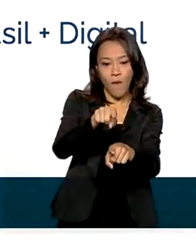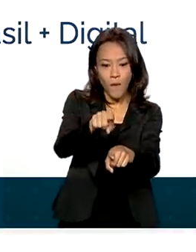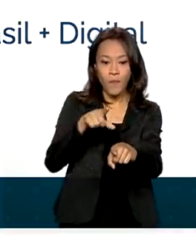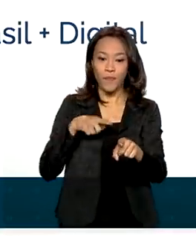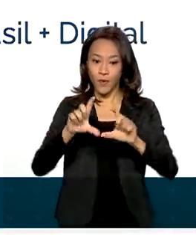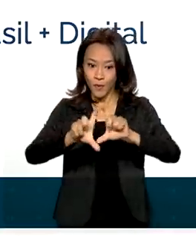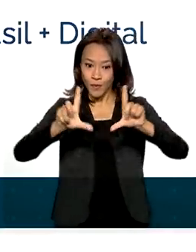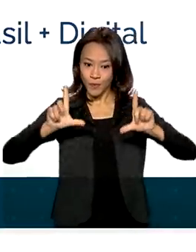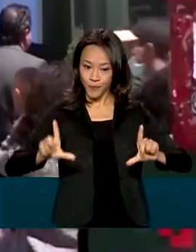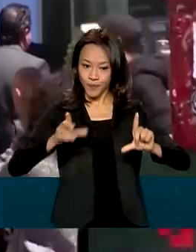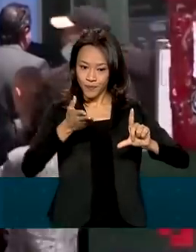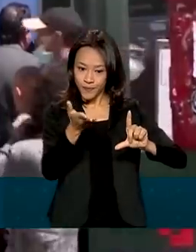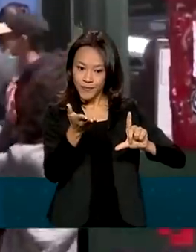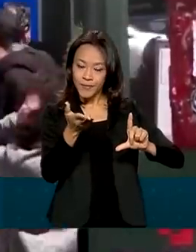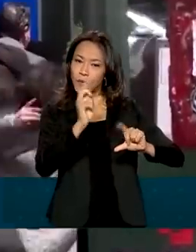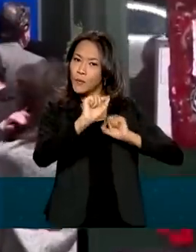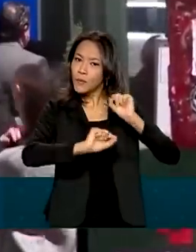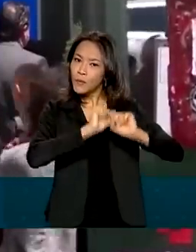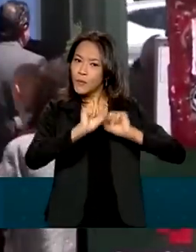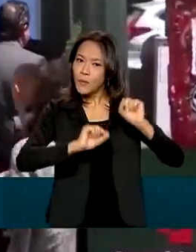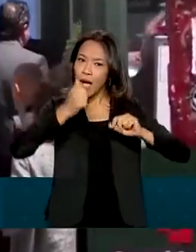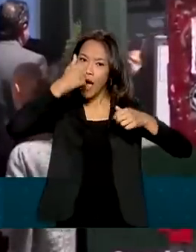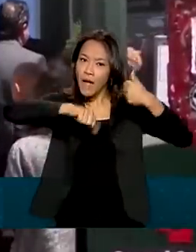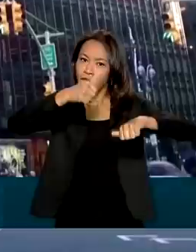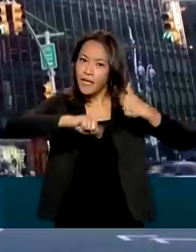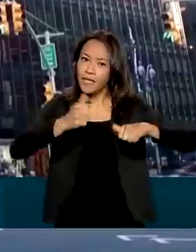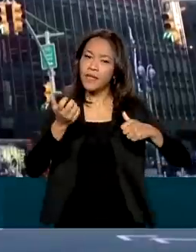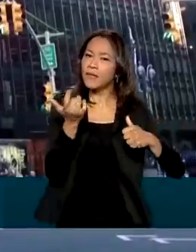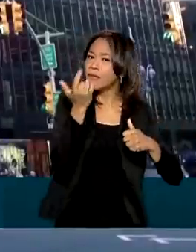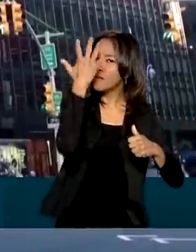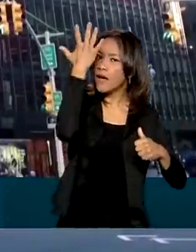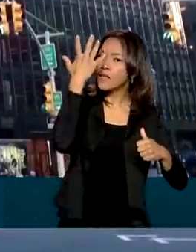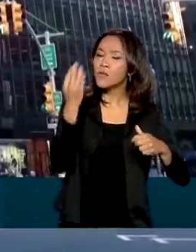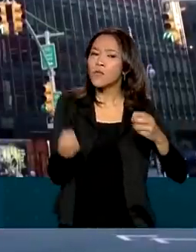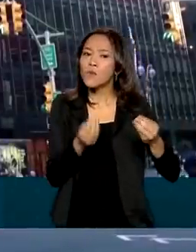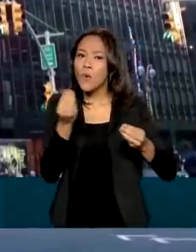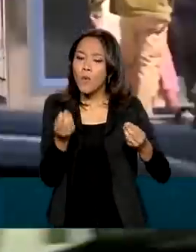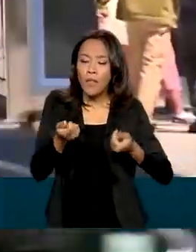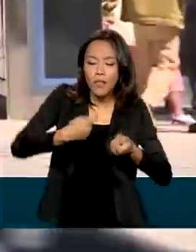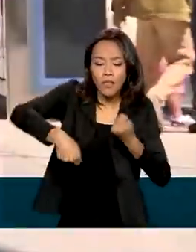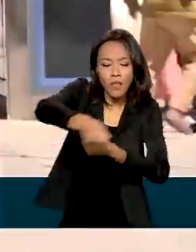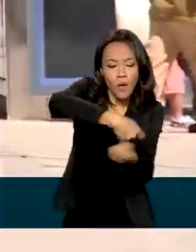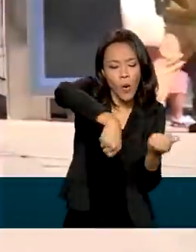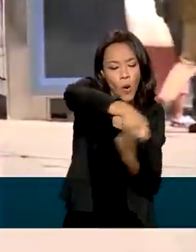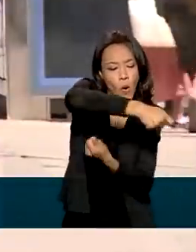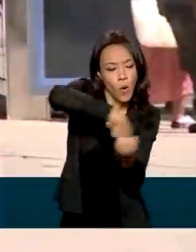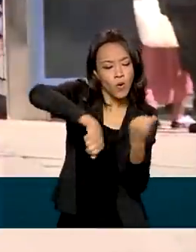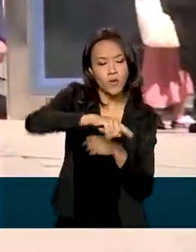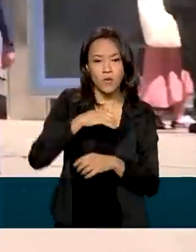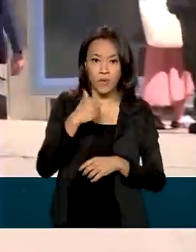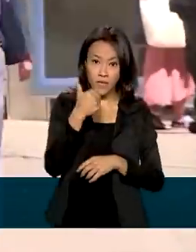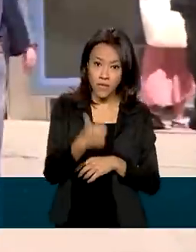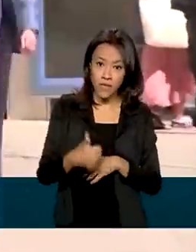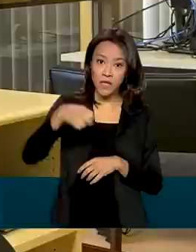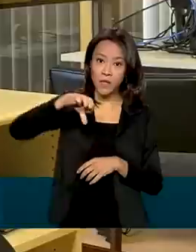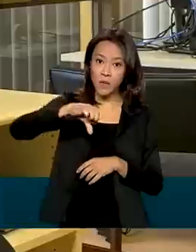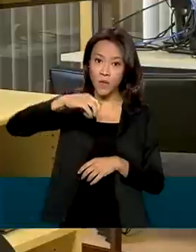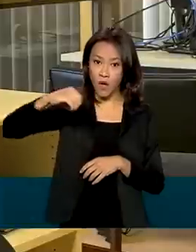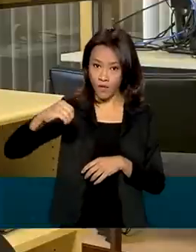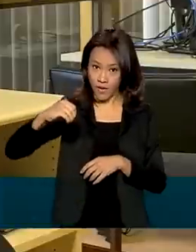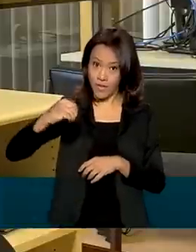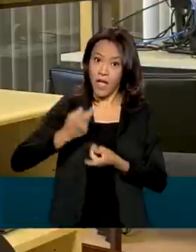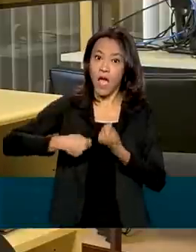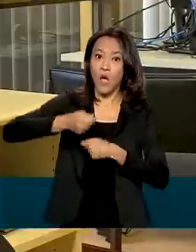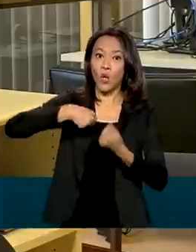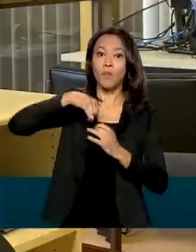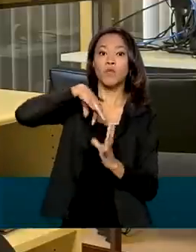Business Subnacional, que avalia o nível de facilidade de se fazer negócios em 190 economias do mundo. Ele